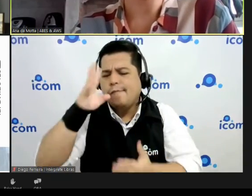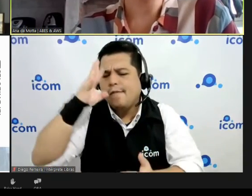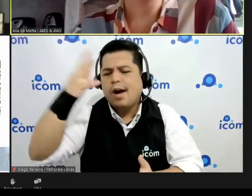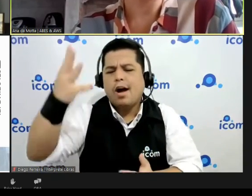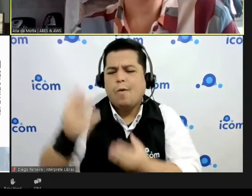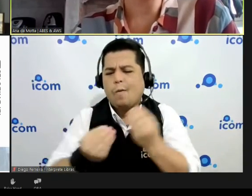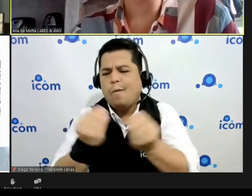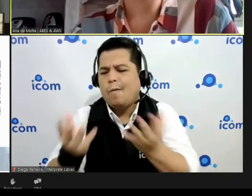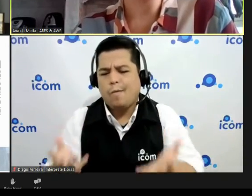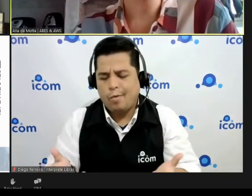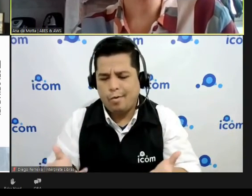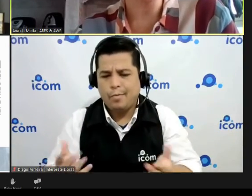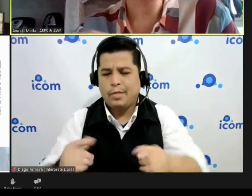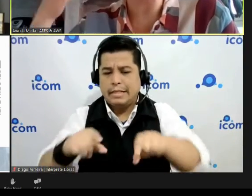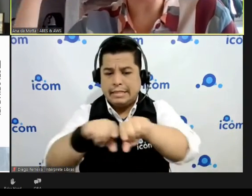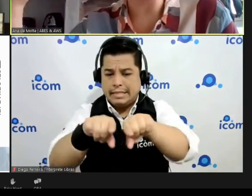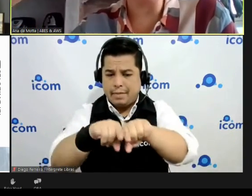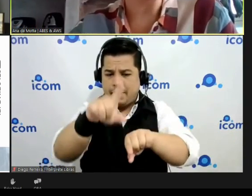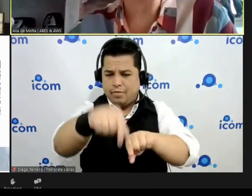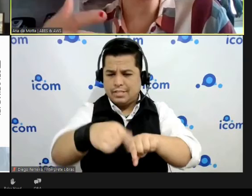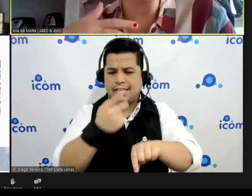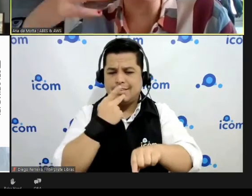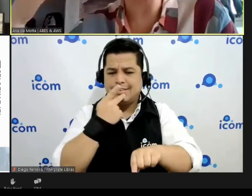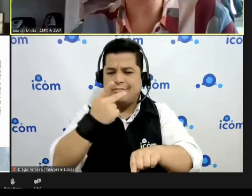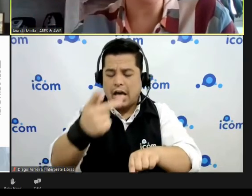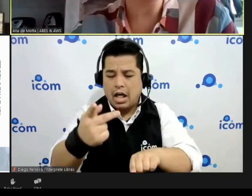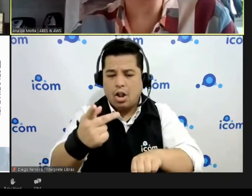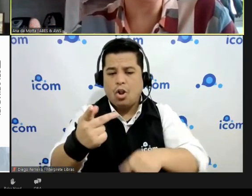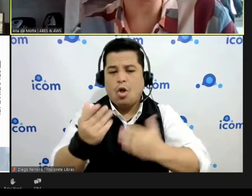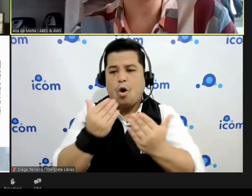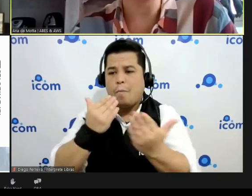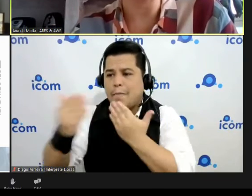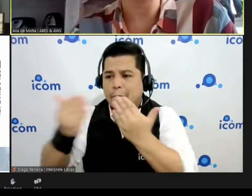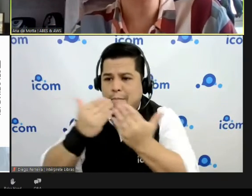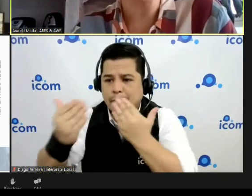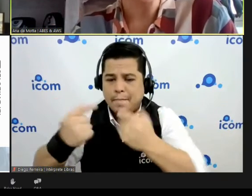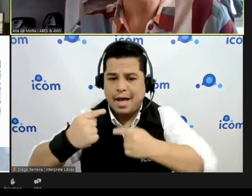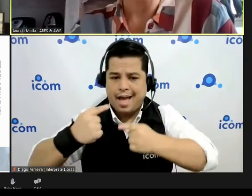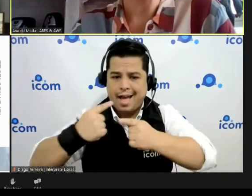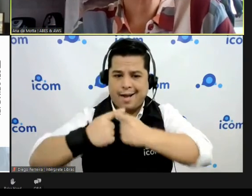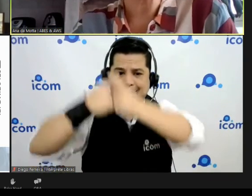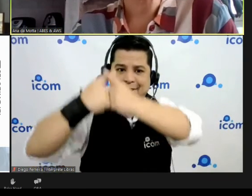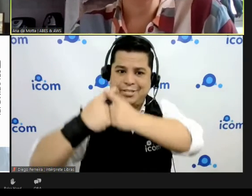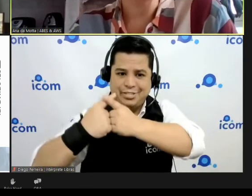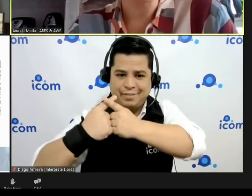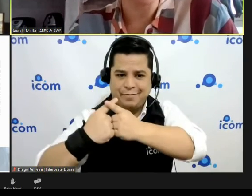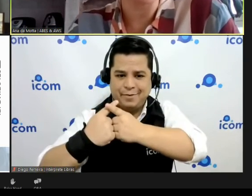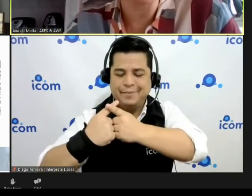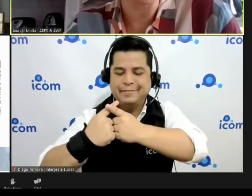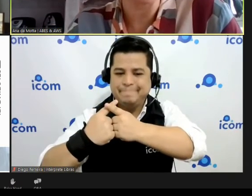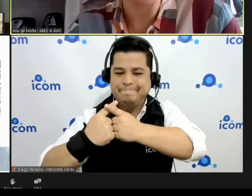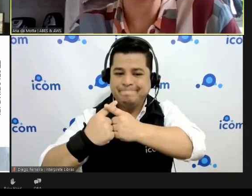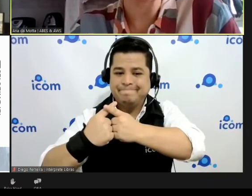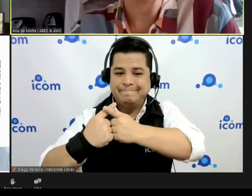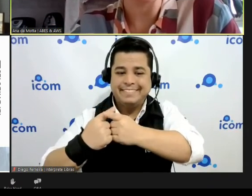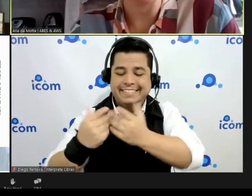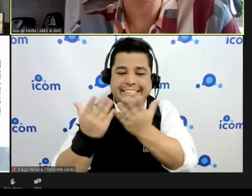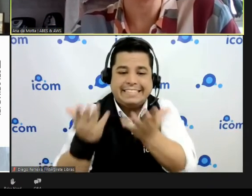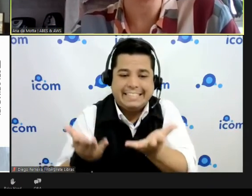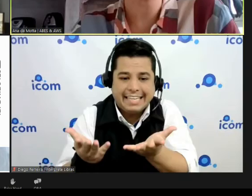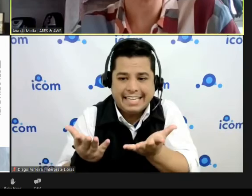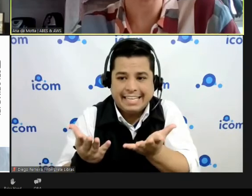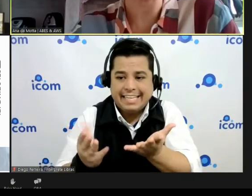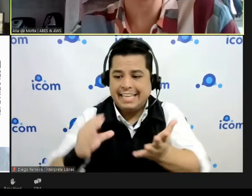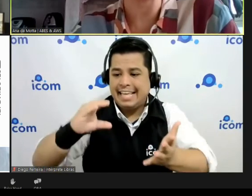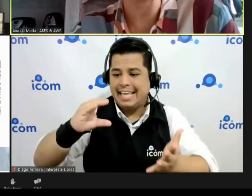você falou de diálogo competitivo que eventualmente pode até se aplicar para alguma coisa e esse tal desse credenciamento